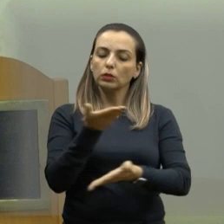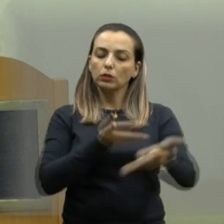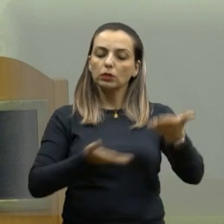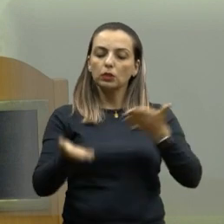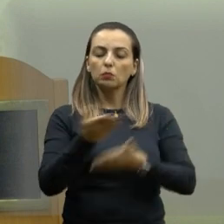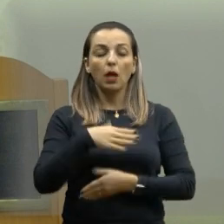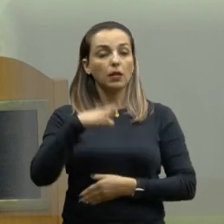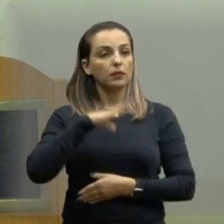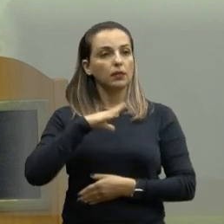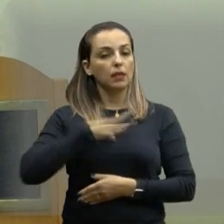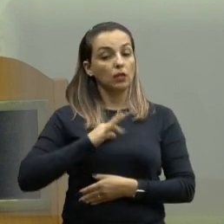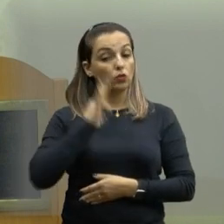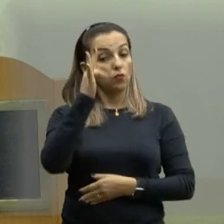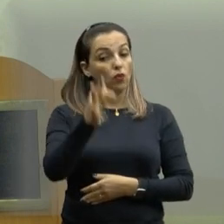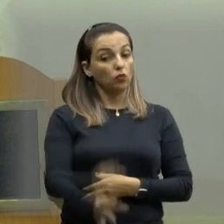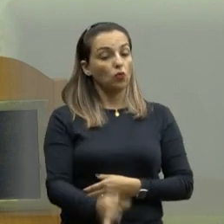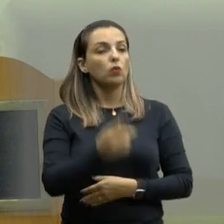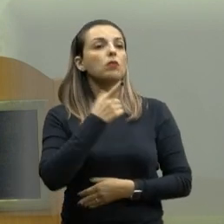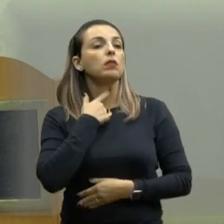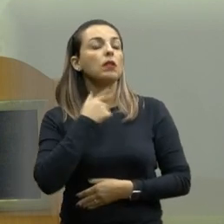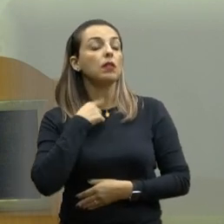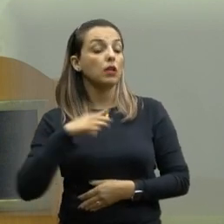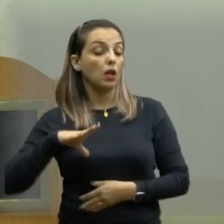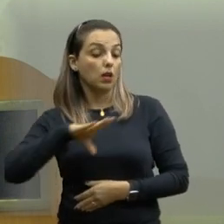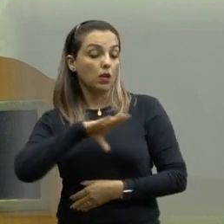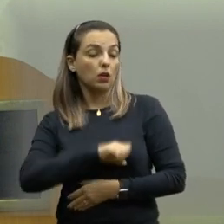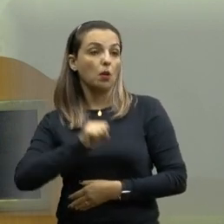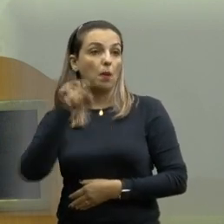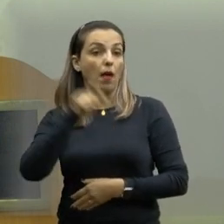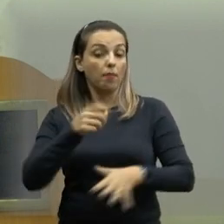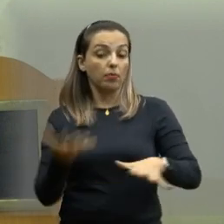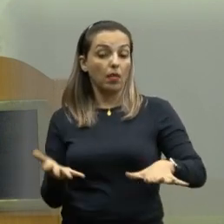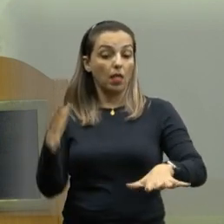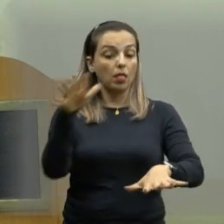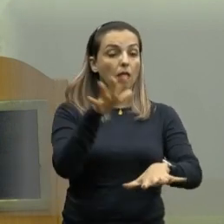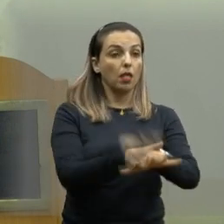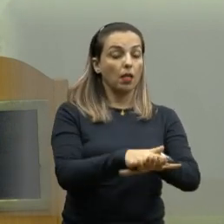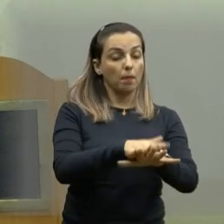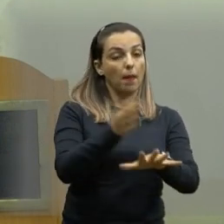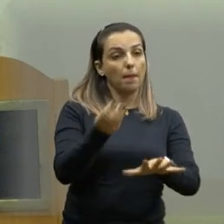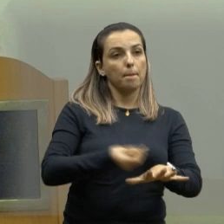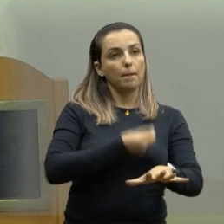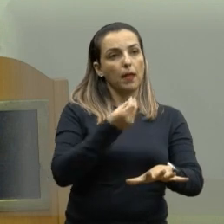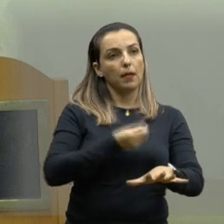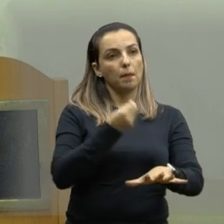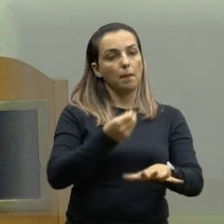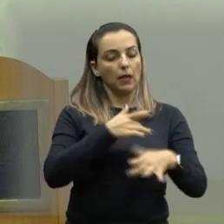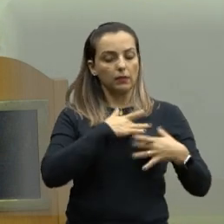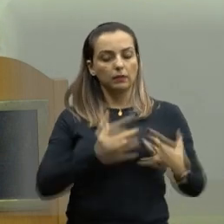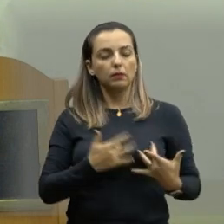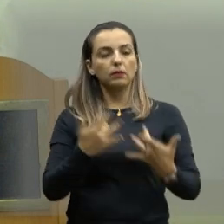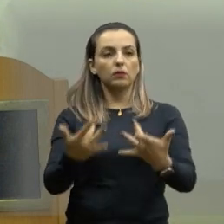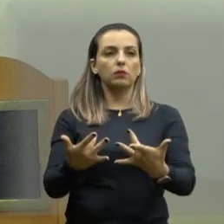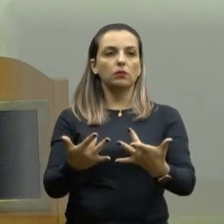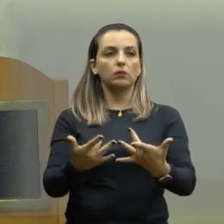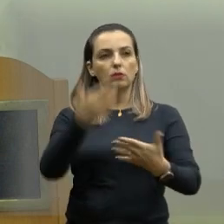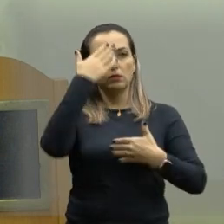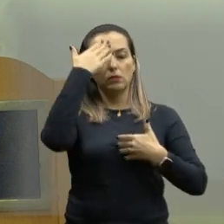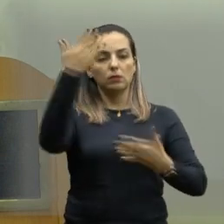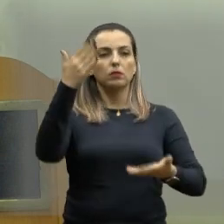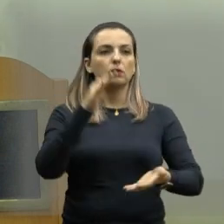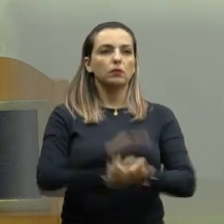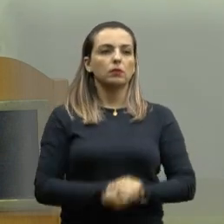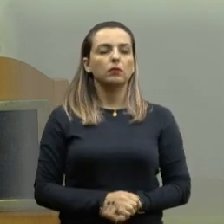a gente tanto quer e que a gente tanto ama e ela é inclusiva, participativa, solidária. Muito obrigada.